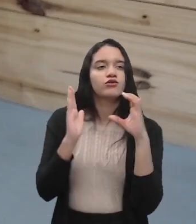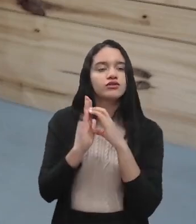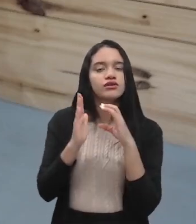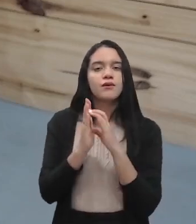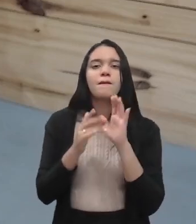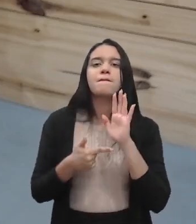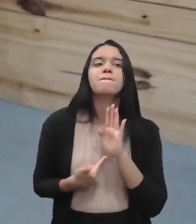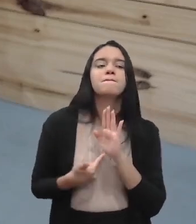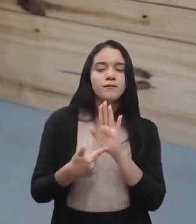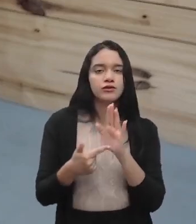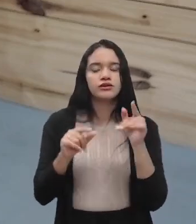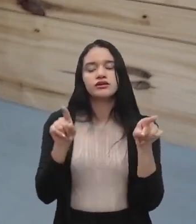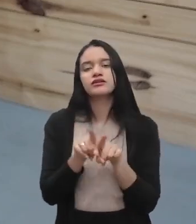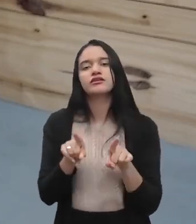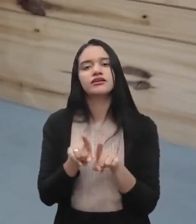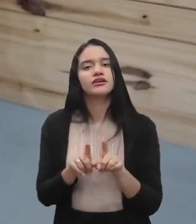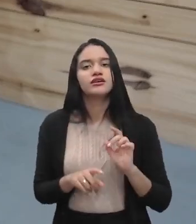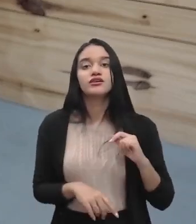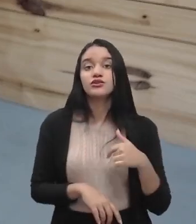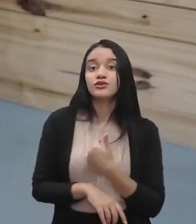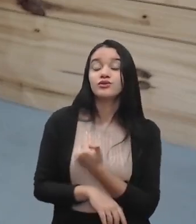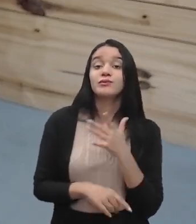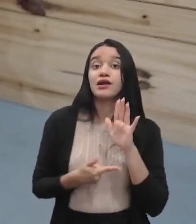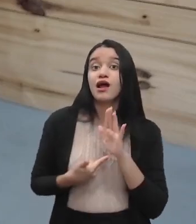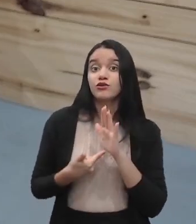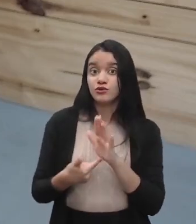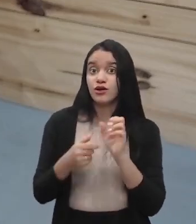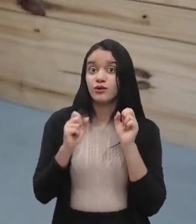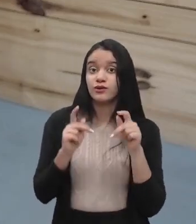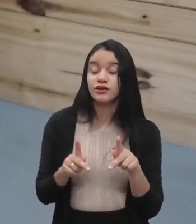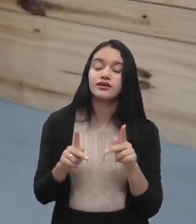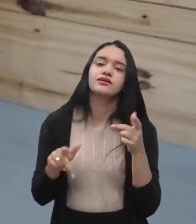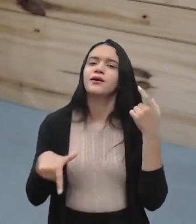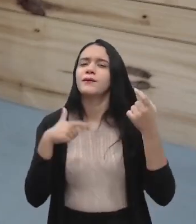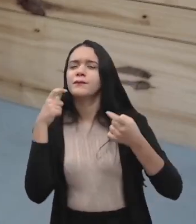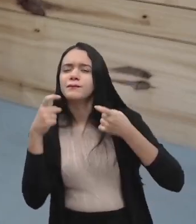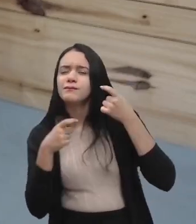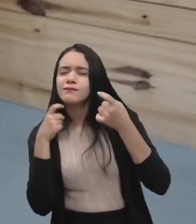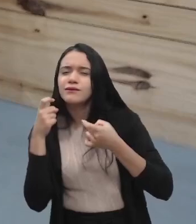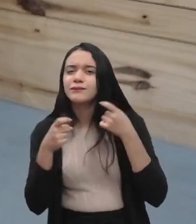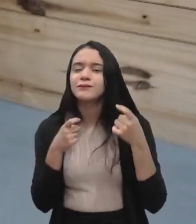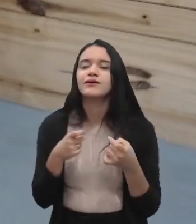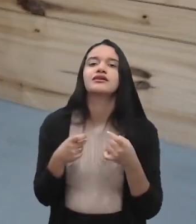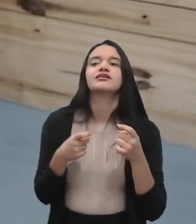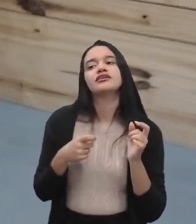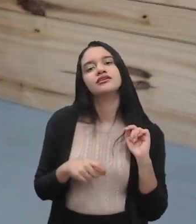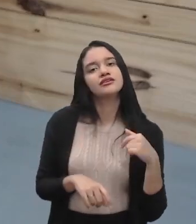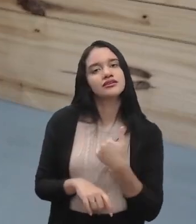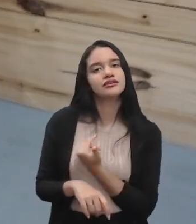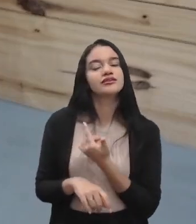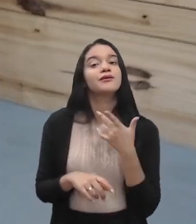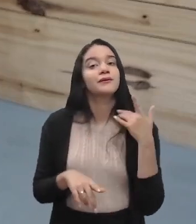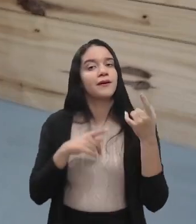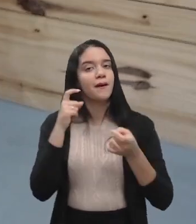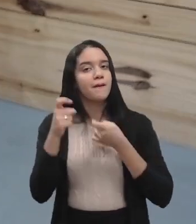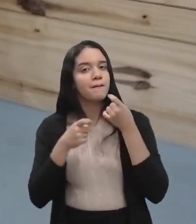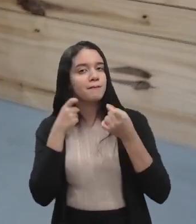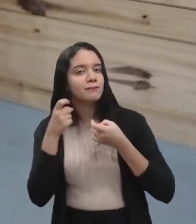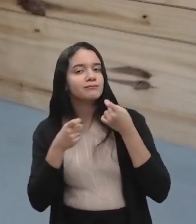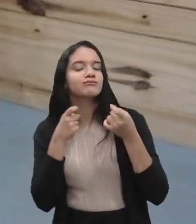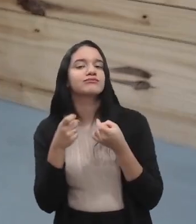mostrar para eles que a gente só está ali para ajudar. Eles estão preocupados com a produção e a gente está ali preocupado que eles